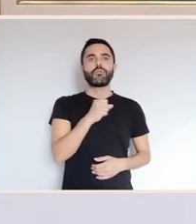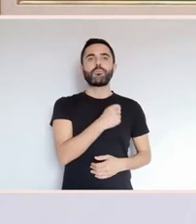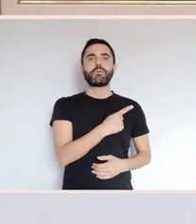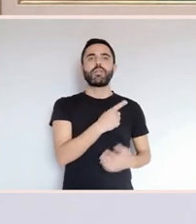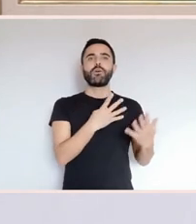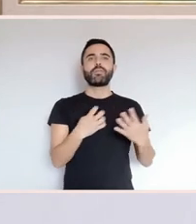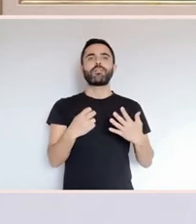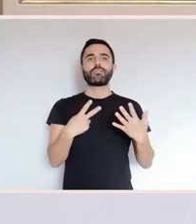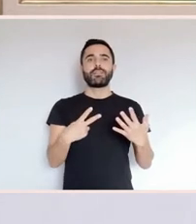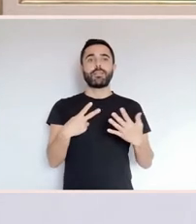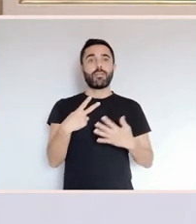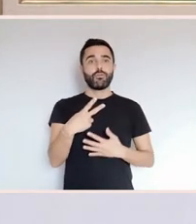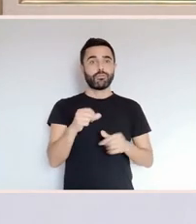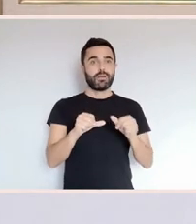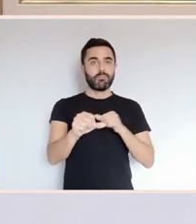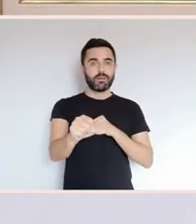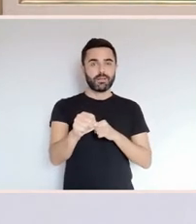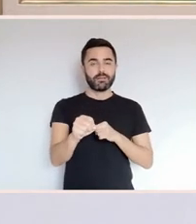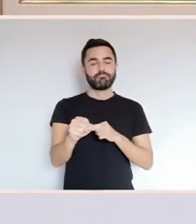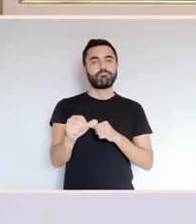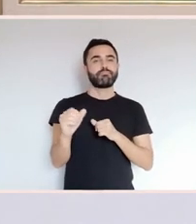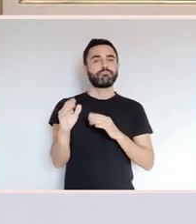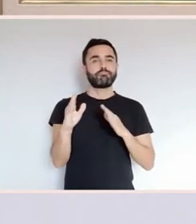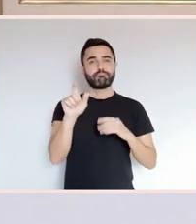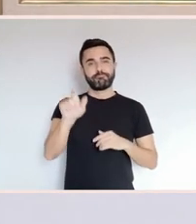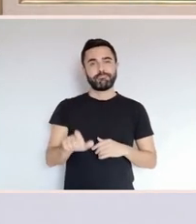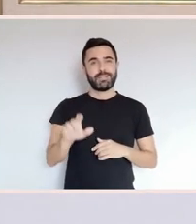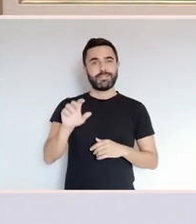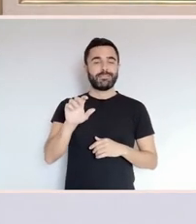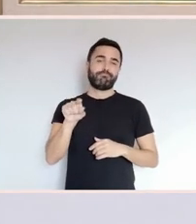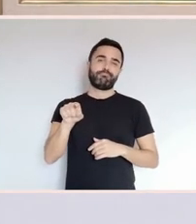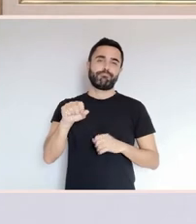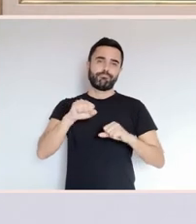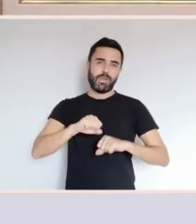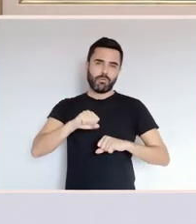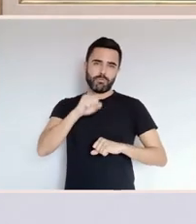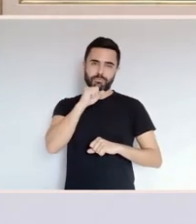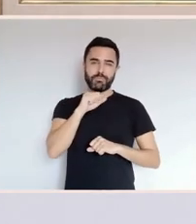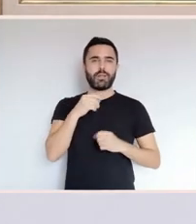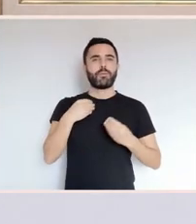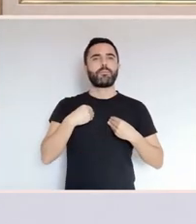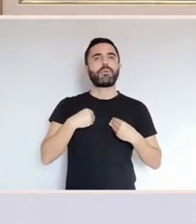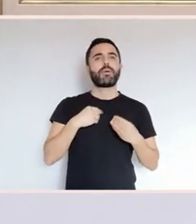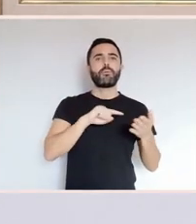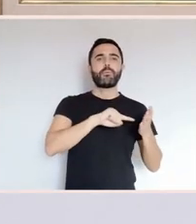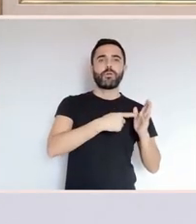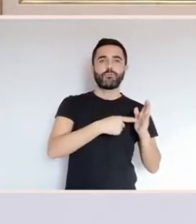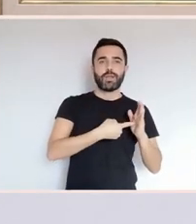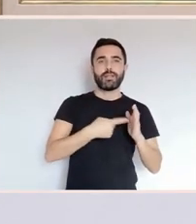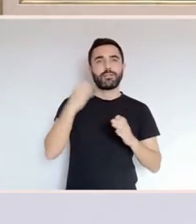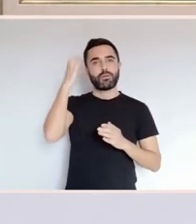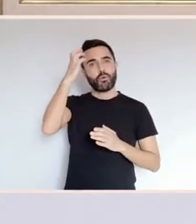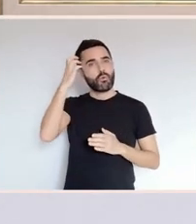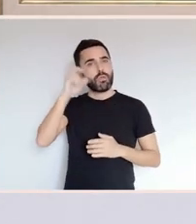A partir de 1972, nos últimos anos da súa vida, xeoane viviu entre Bosaires e a